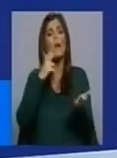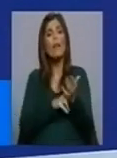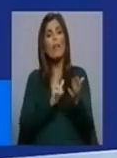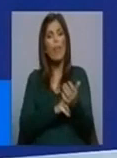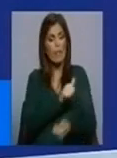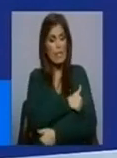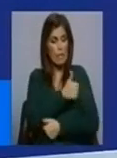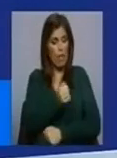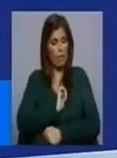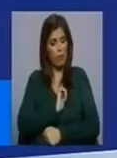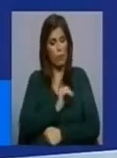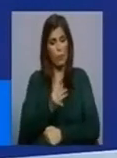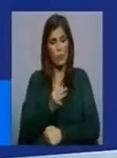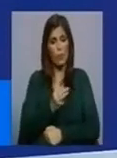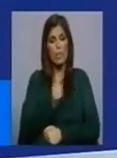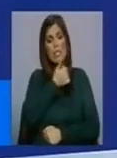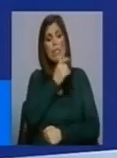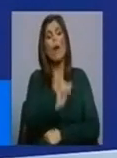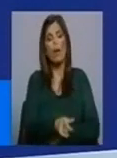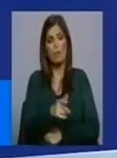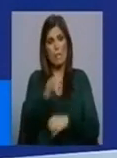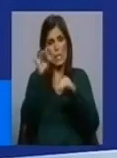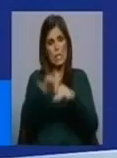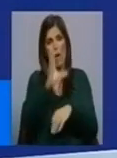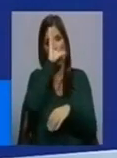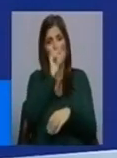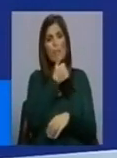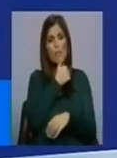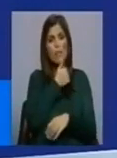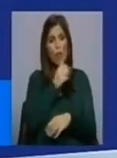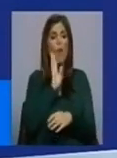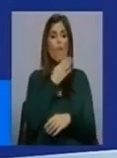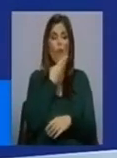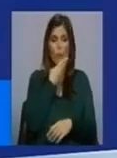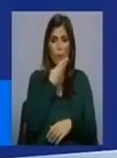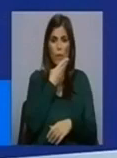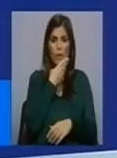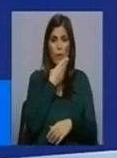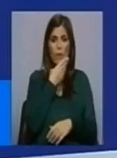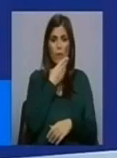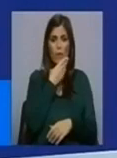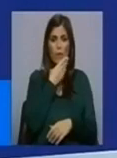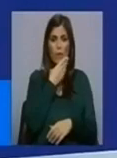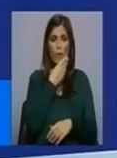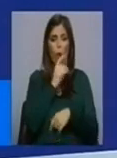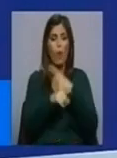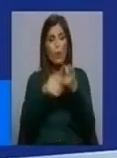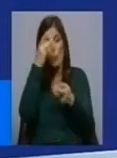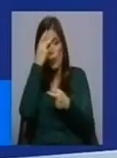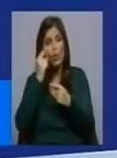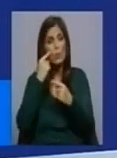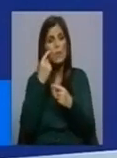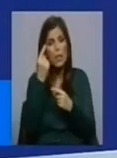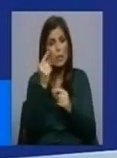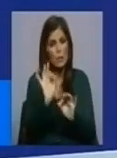cidade e aquilo que é preciso tomar. Com certeza é o Governo terá que tomar as decisões em função daquilo que são os doutros pareceres de especialistas.